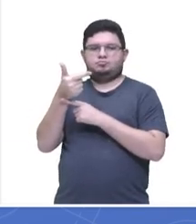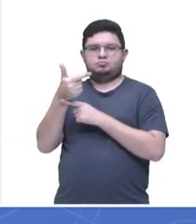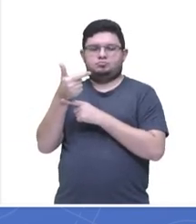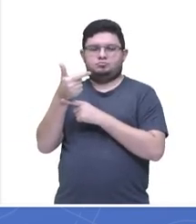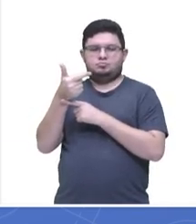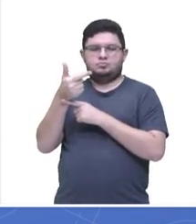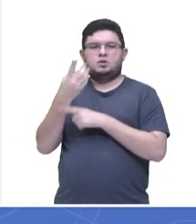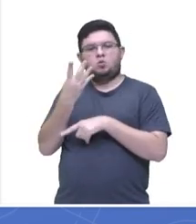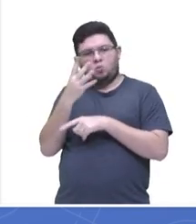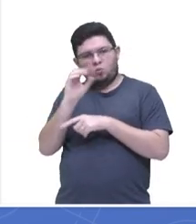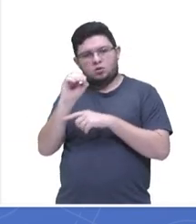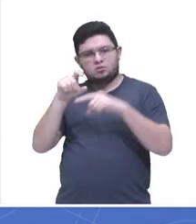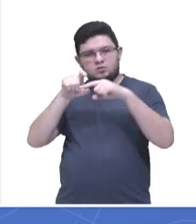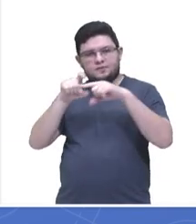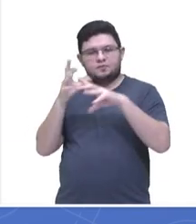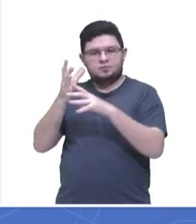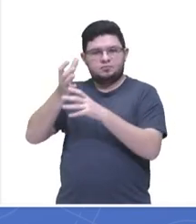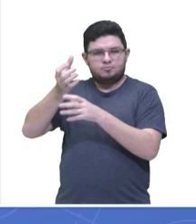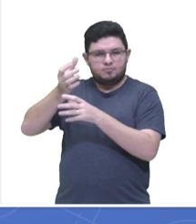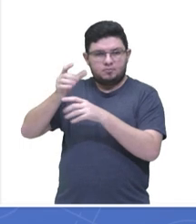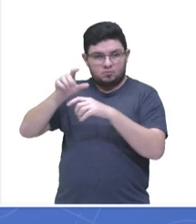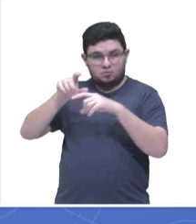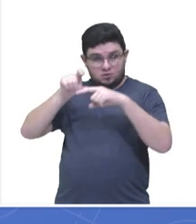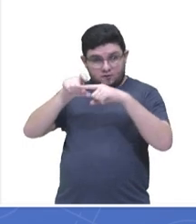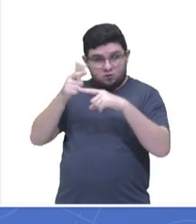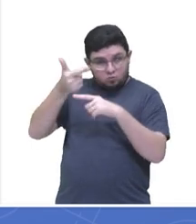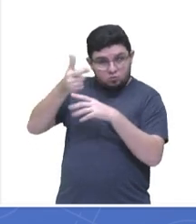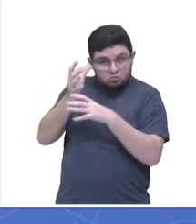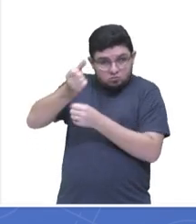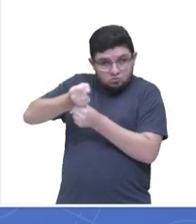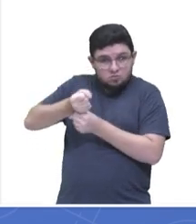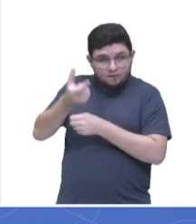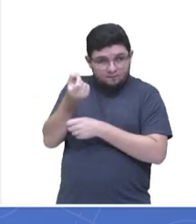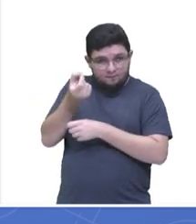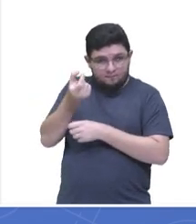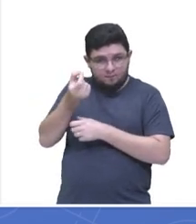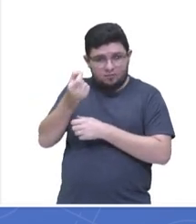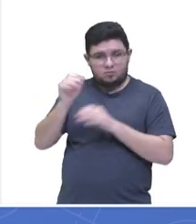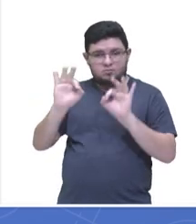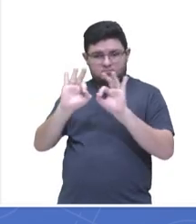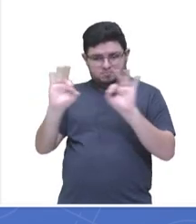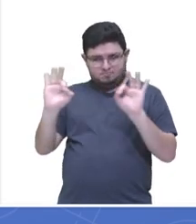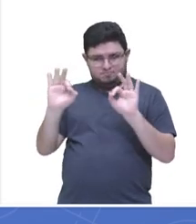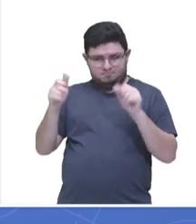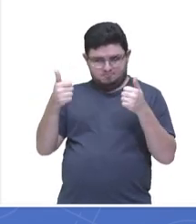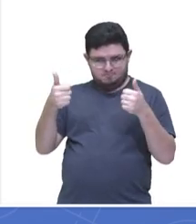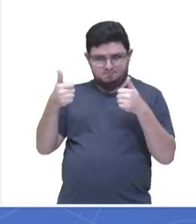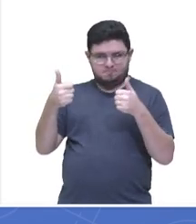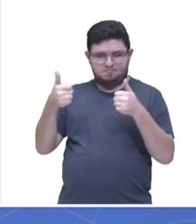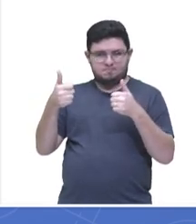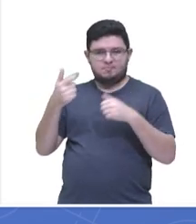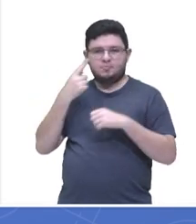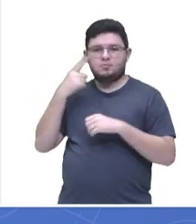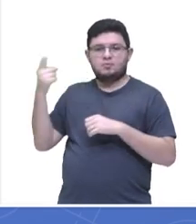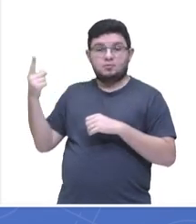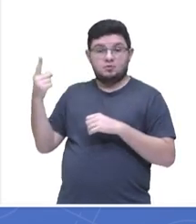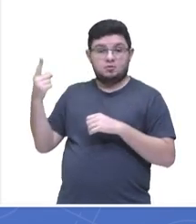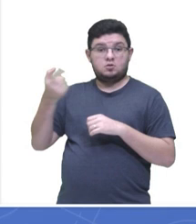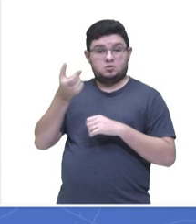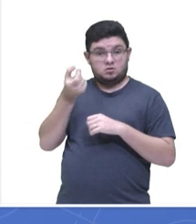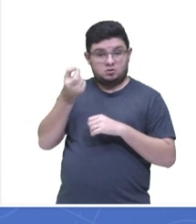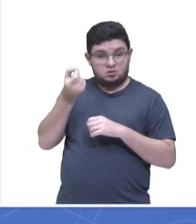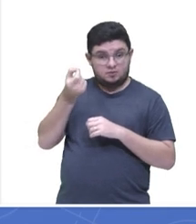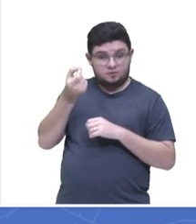40 dividido por 2 é igual a 20, perfeito? Em seguida, esse 20,